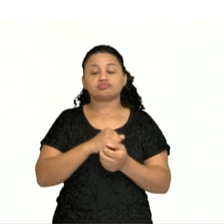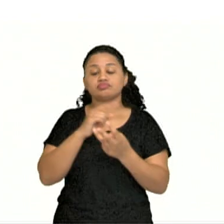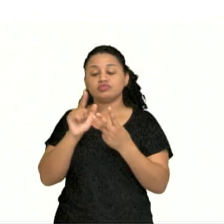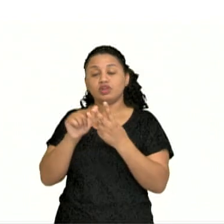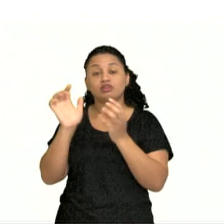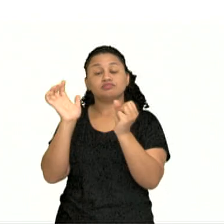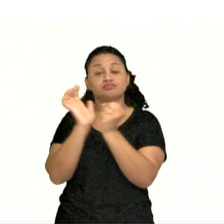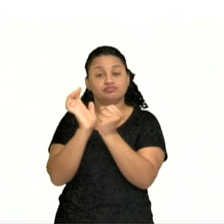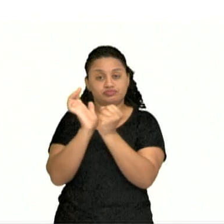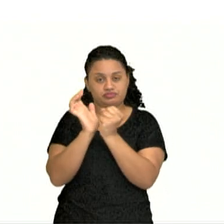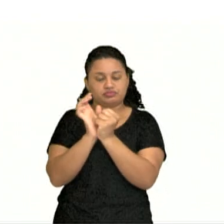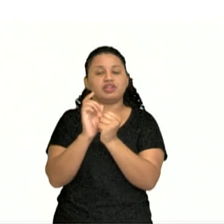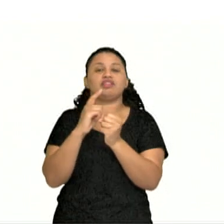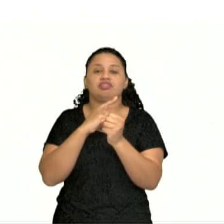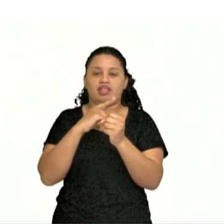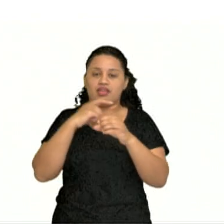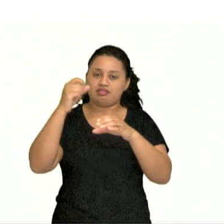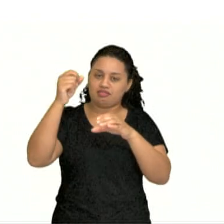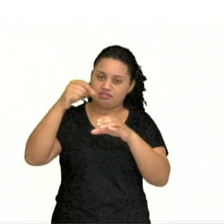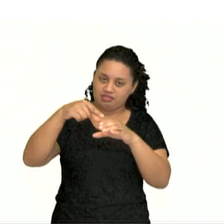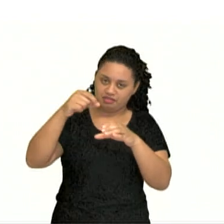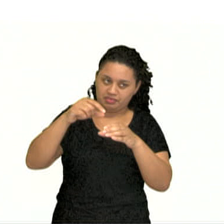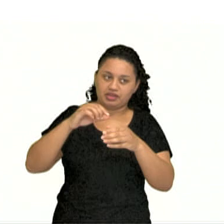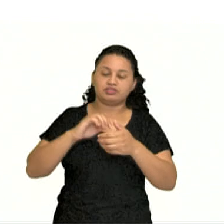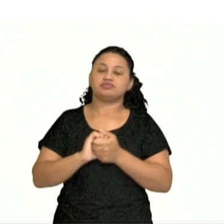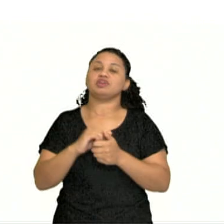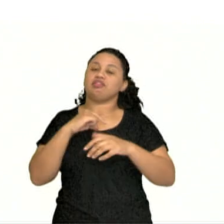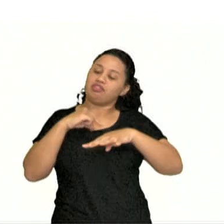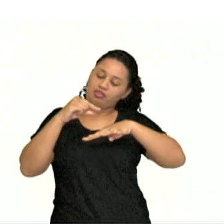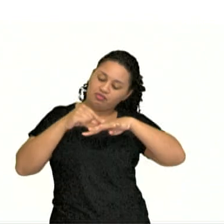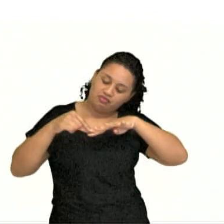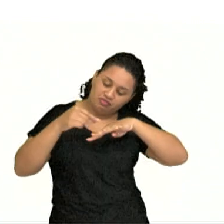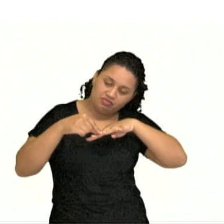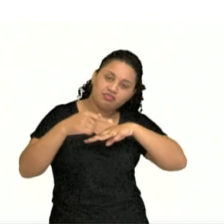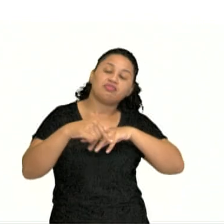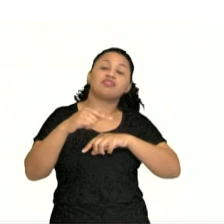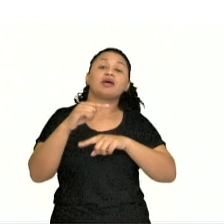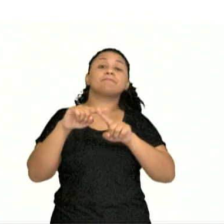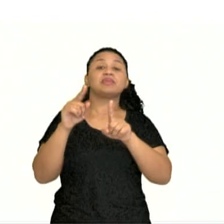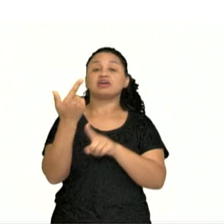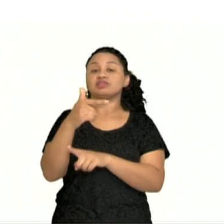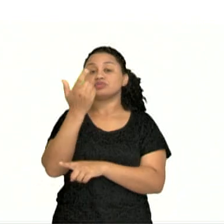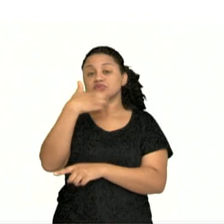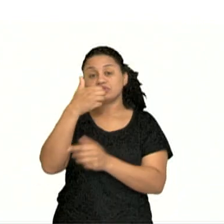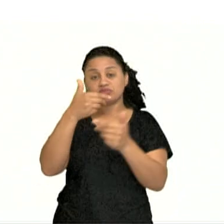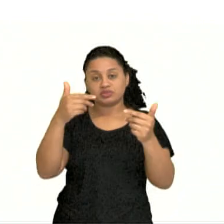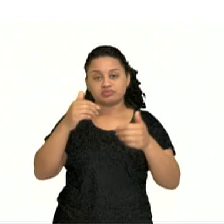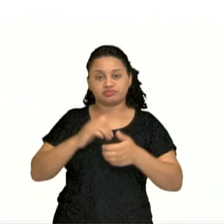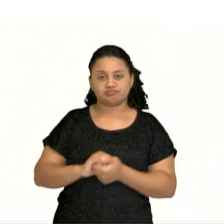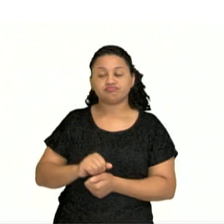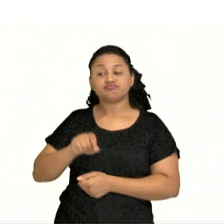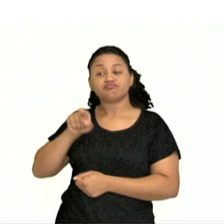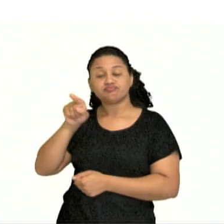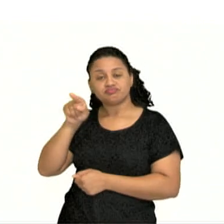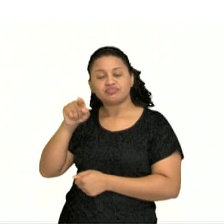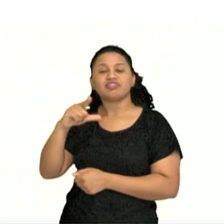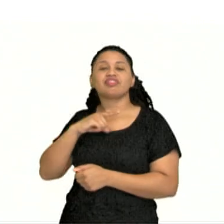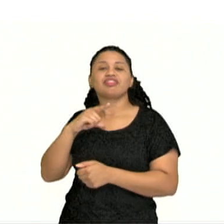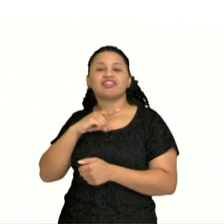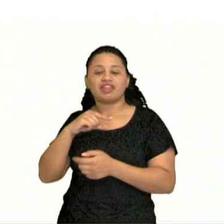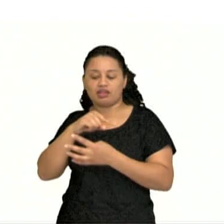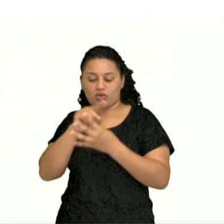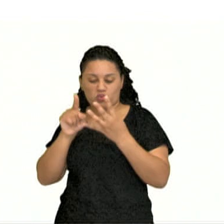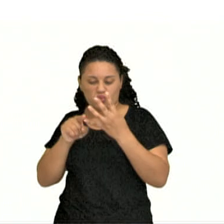Gimnosperma tem semente, tem vasos condutores, mas não tem fruto. As angiospermas têm vasos